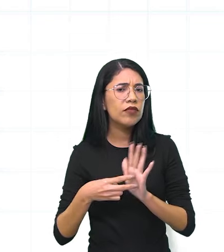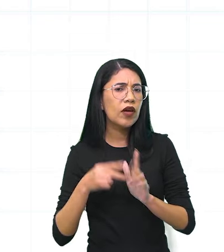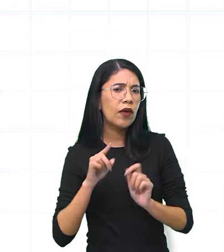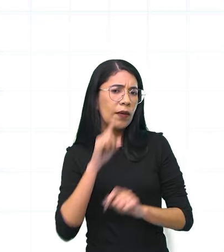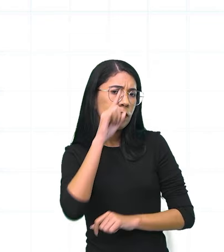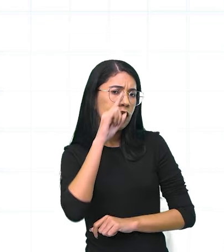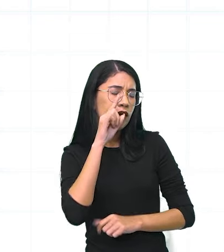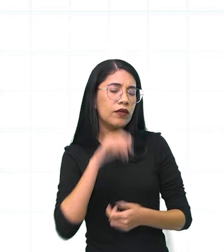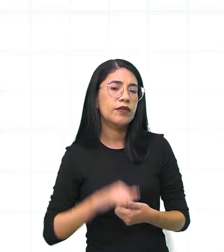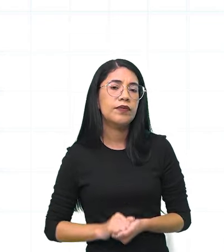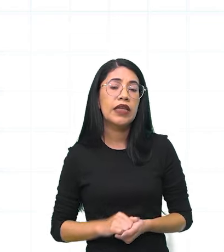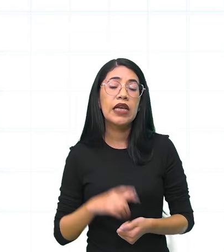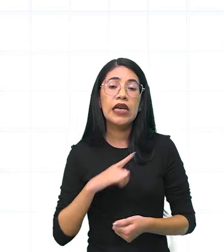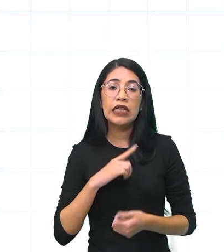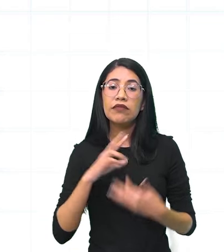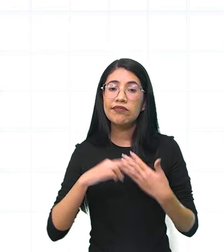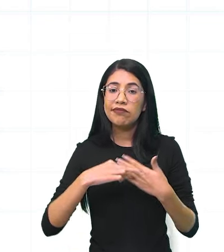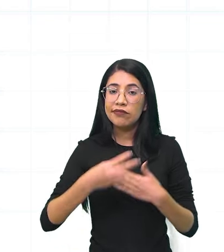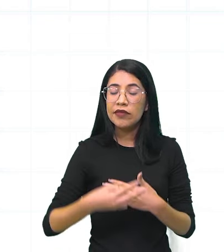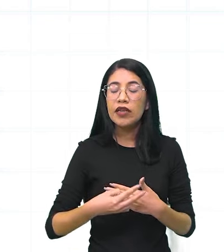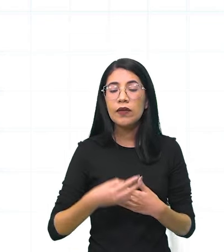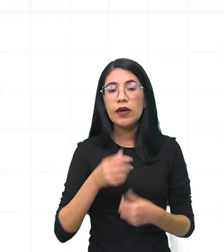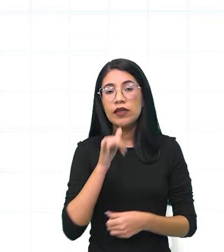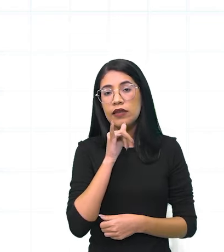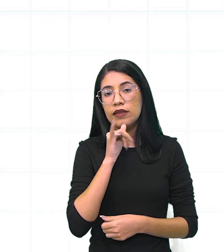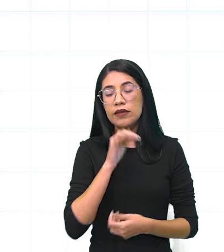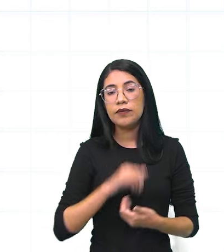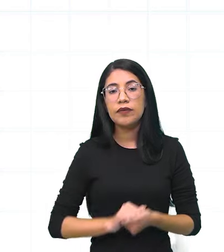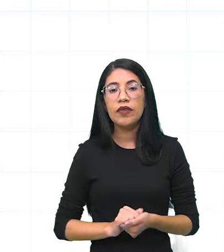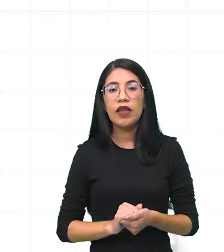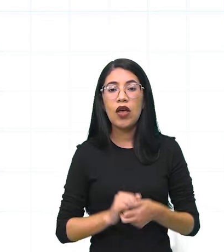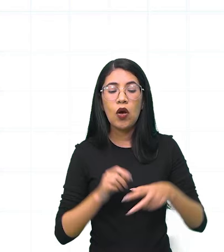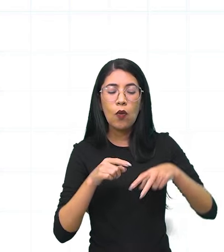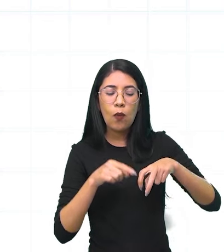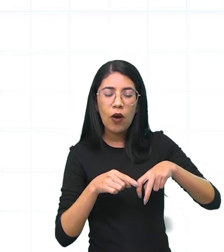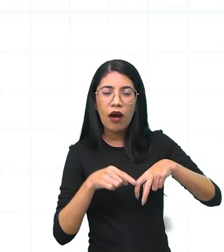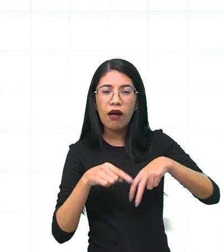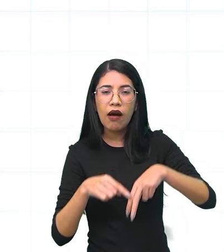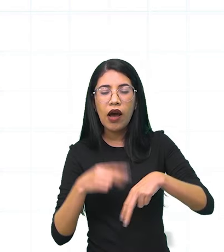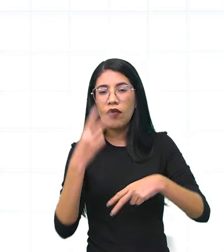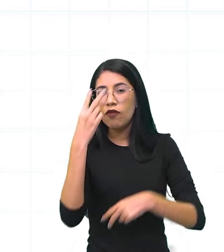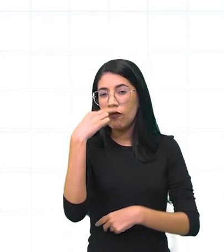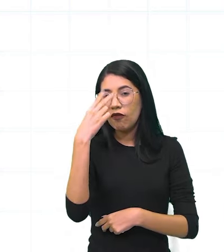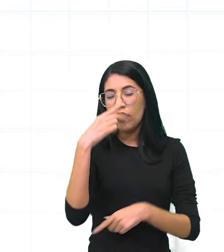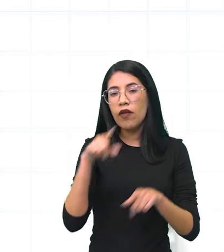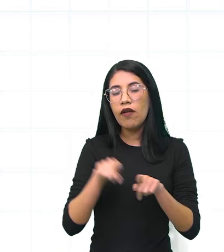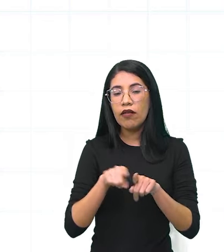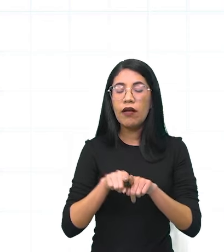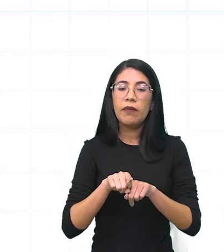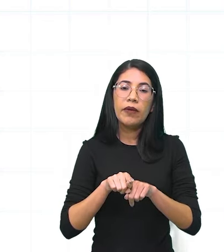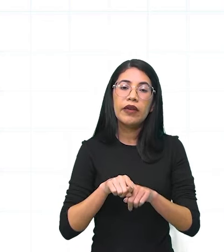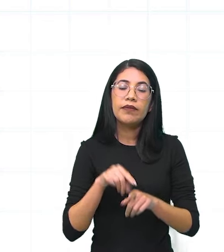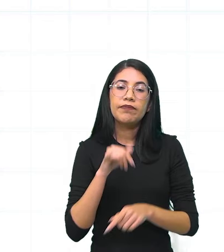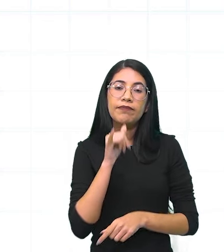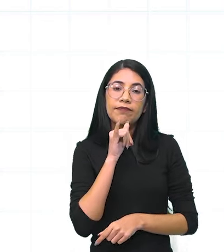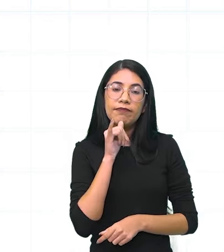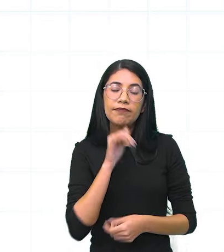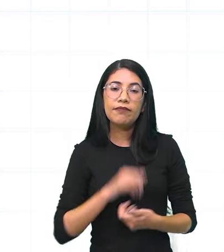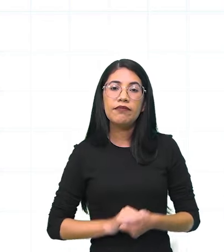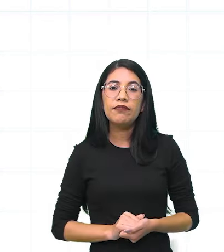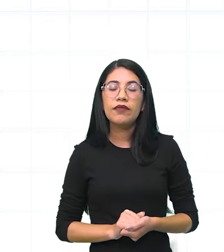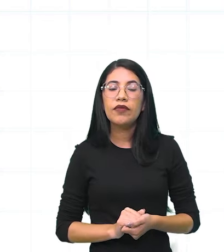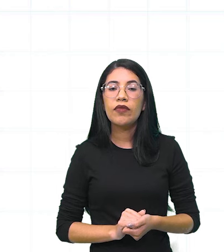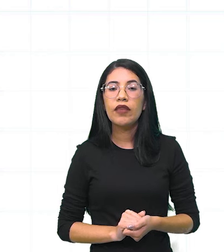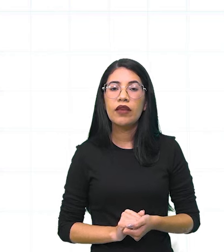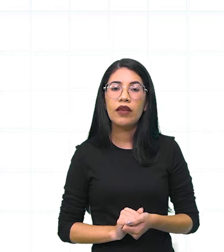Deixar exatamente essas sequalhas que eu falei pra vocês, né? De ficar sem andar, sem enxergar, por exemplo. Ou até mesmo que é